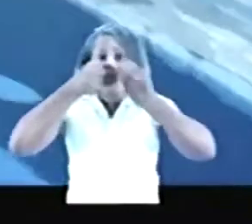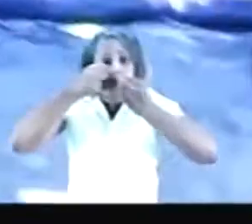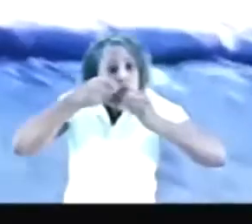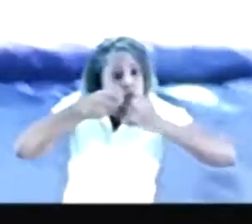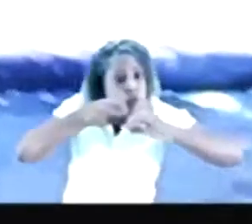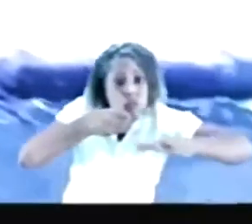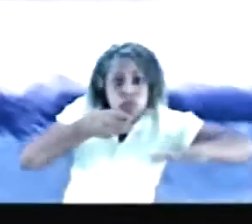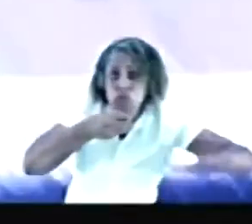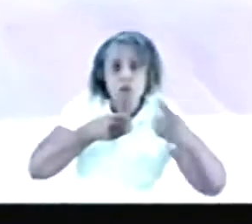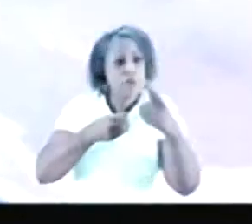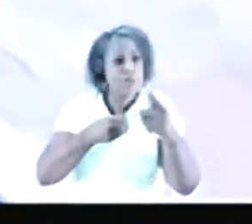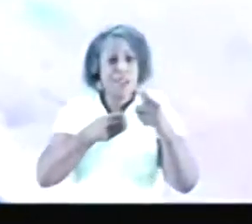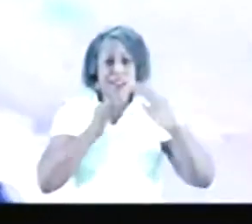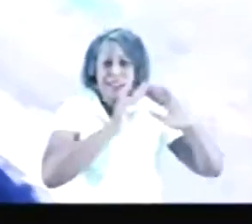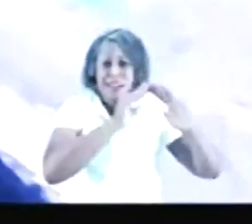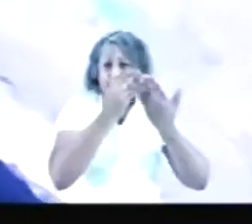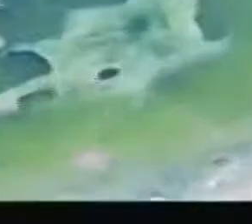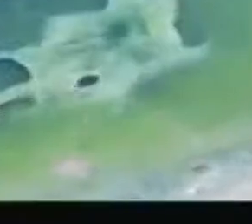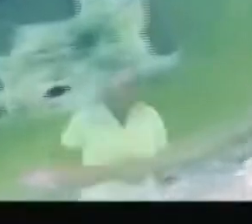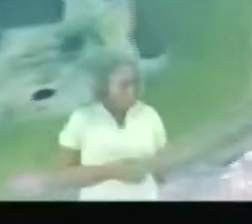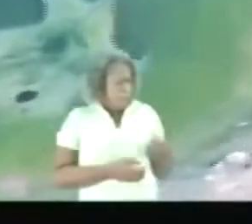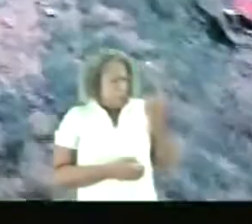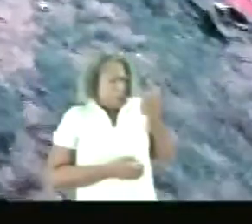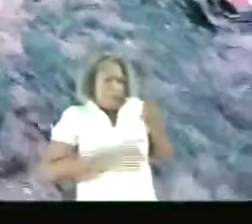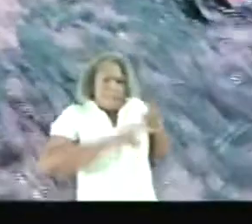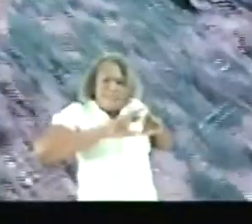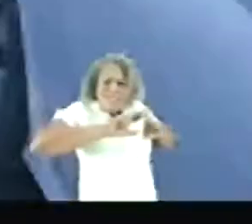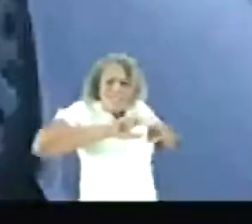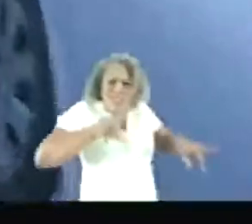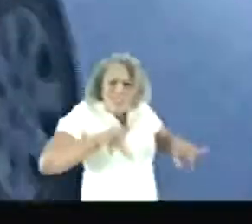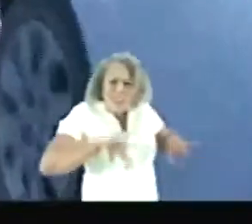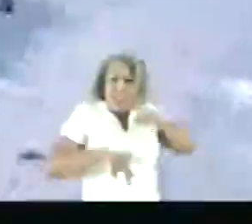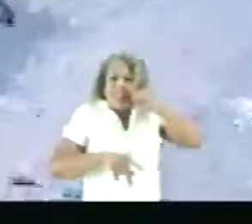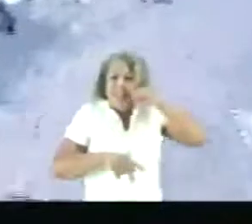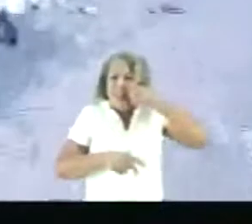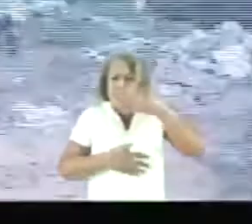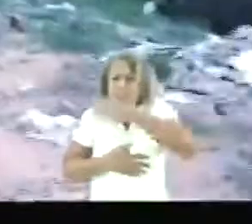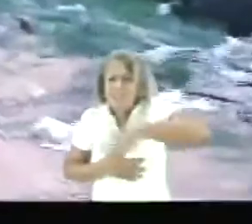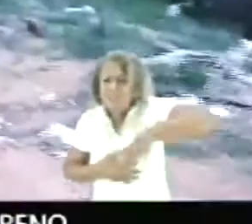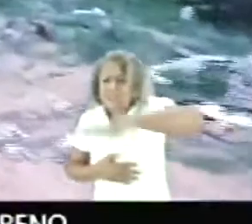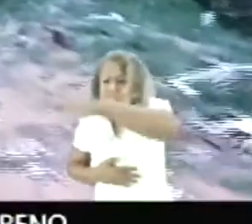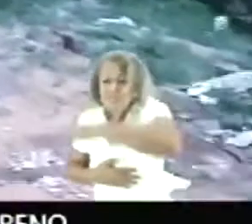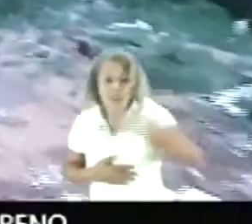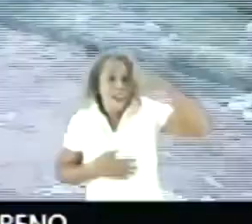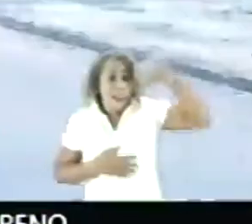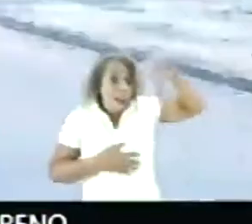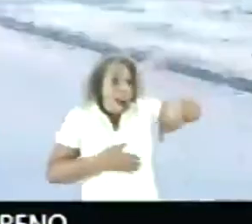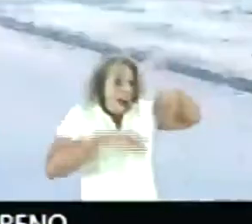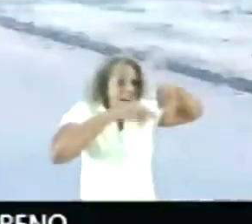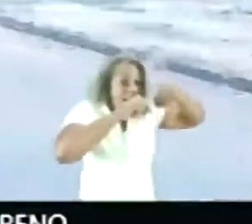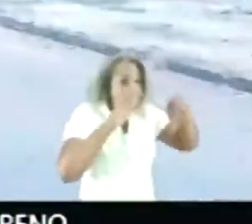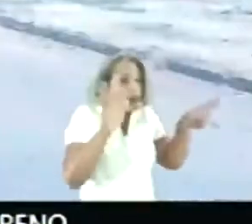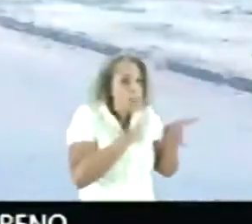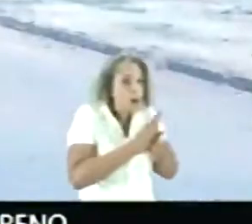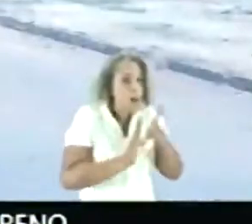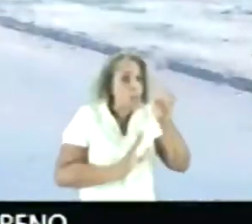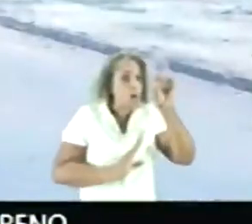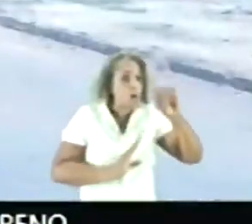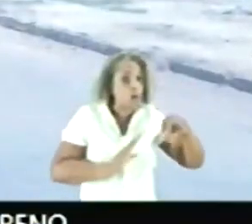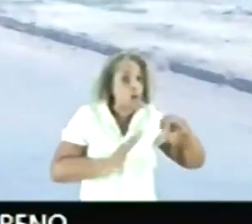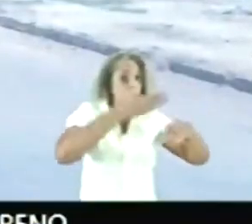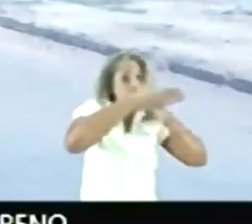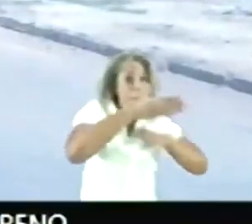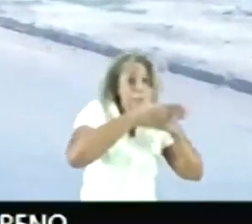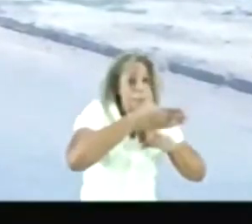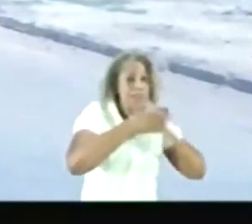de esgoto e na periferia isso é muito maior. Muito diferente da Aracaju Real, aqui onde os donos de